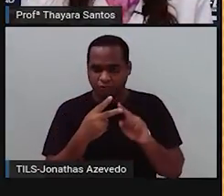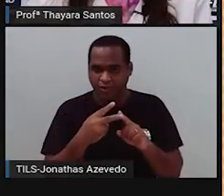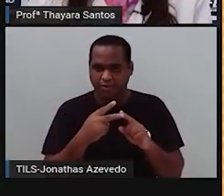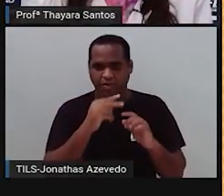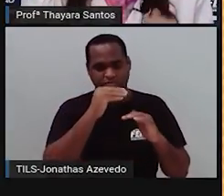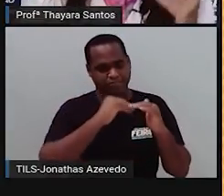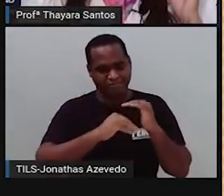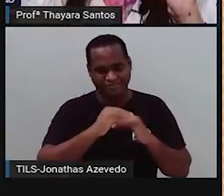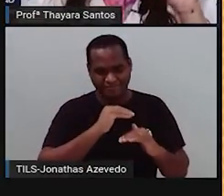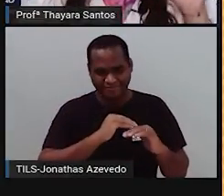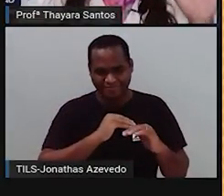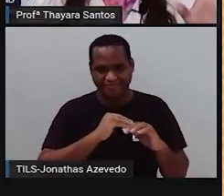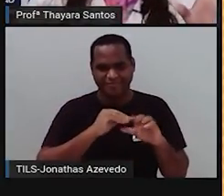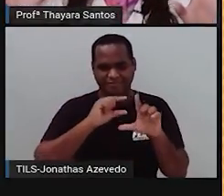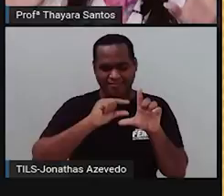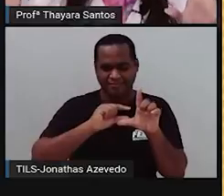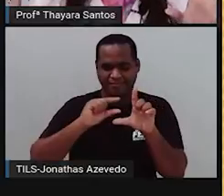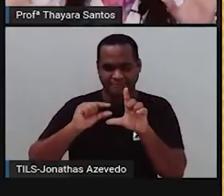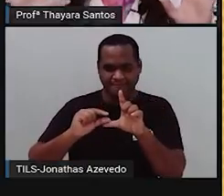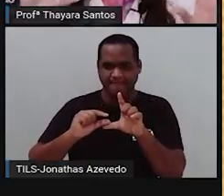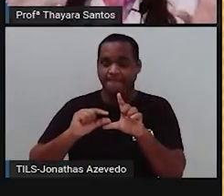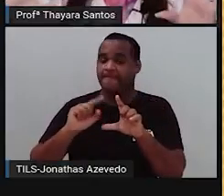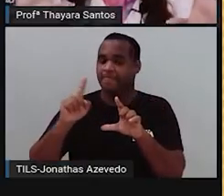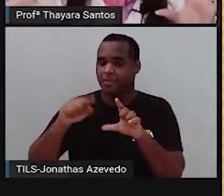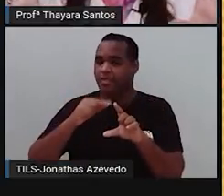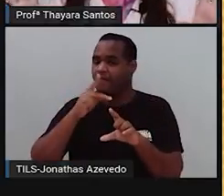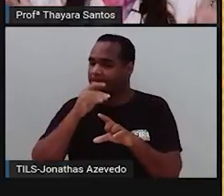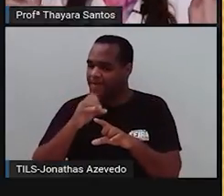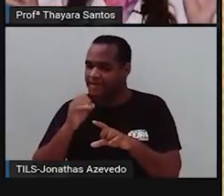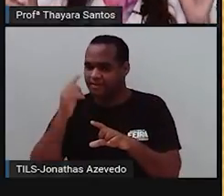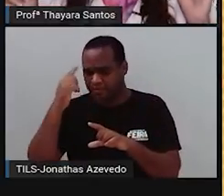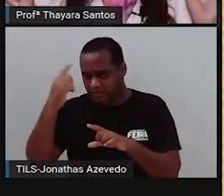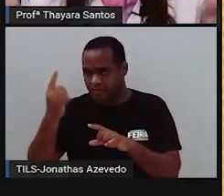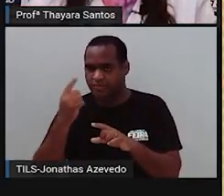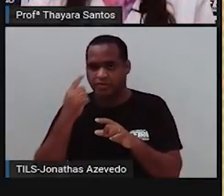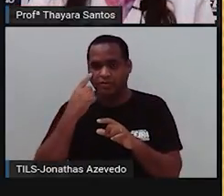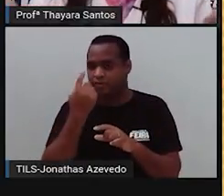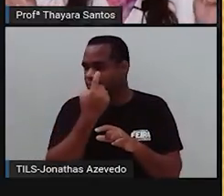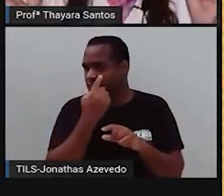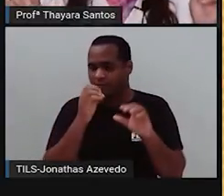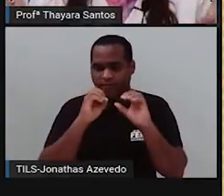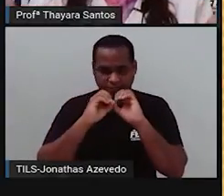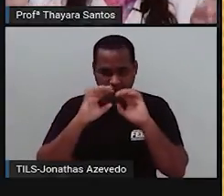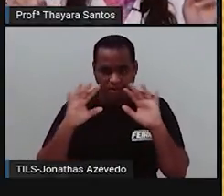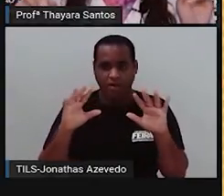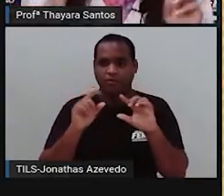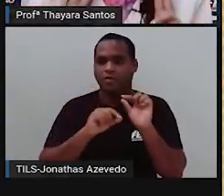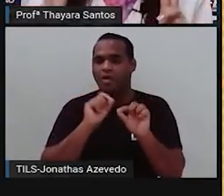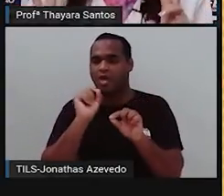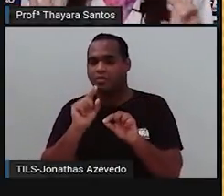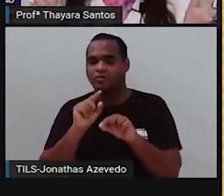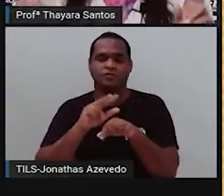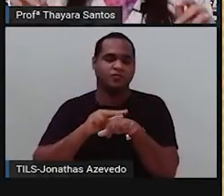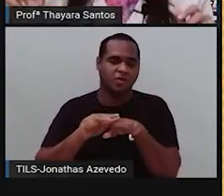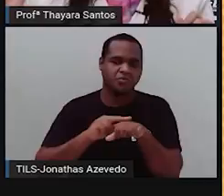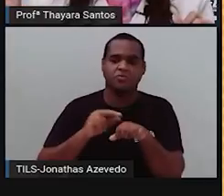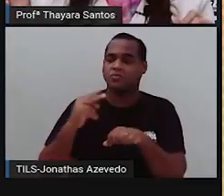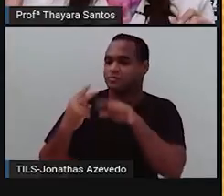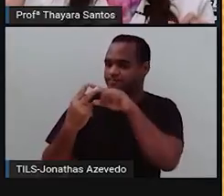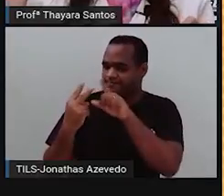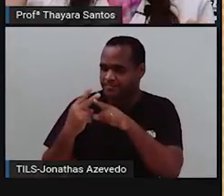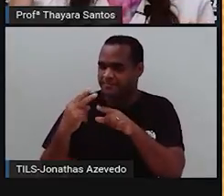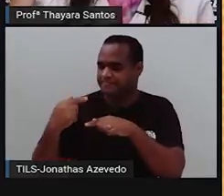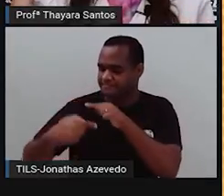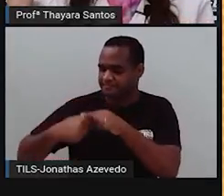característica. Então, se eu tenho o pai e a mãe de olhos claros, quer dizer que os dois têm esse